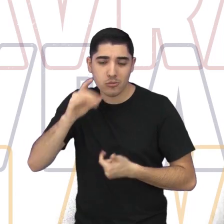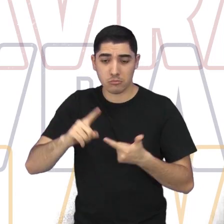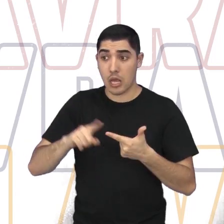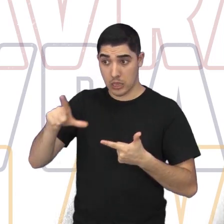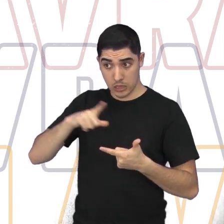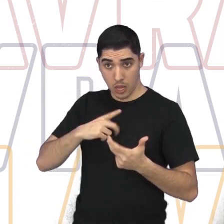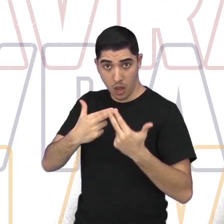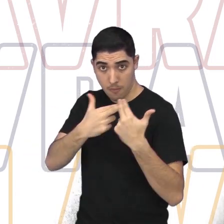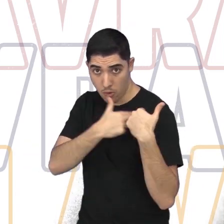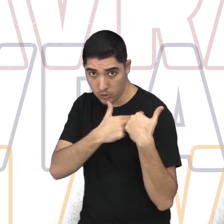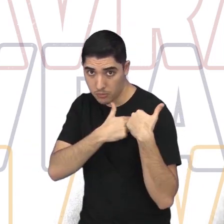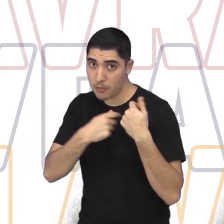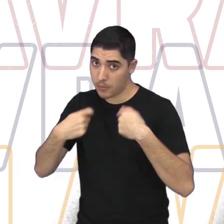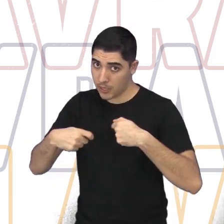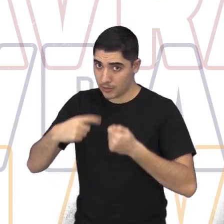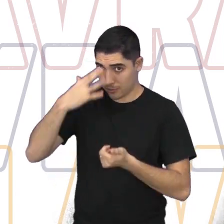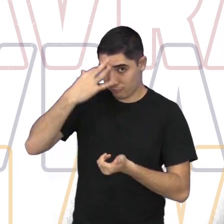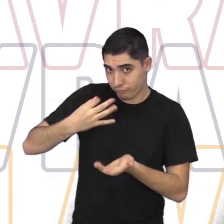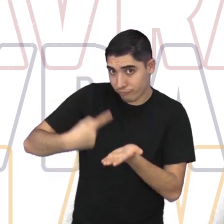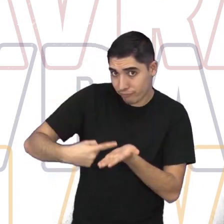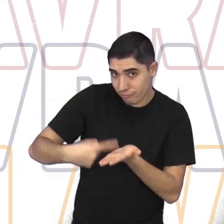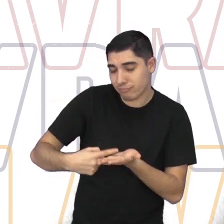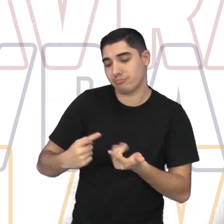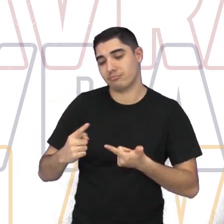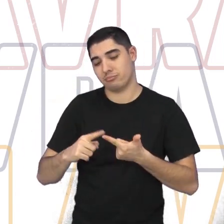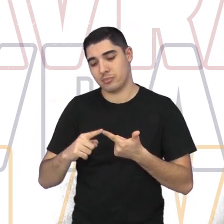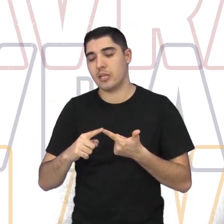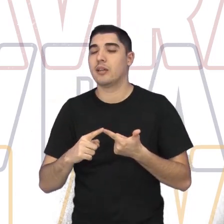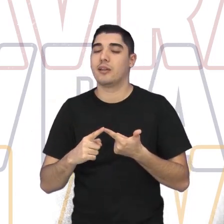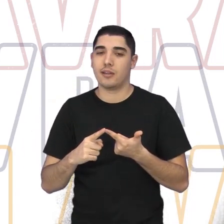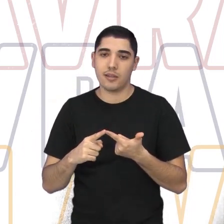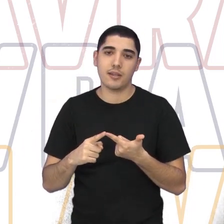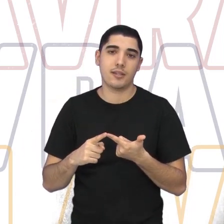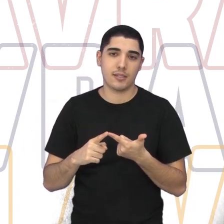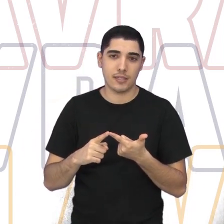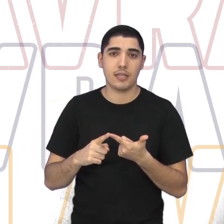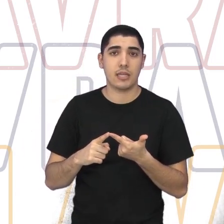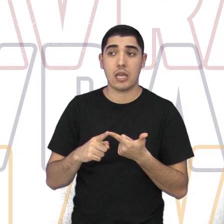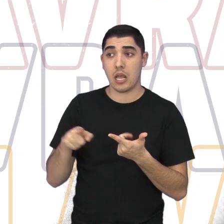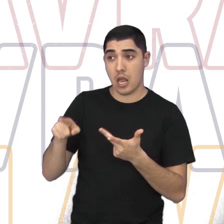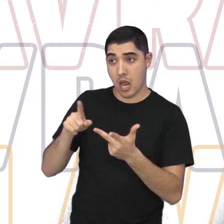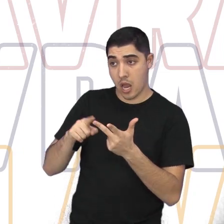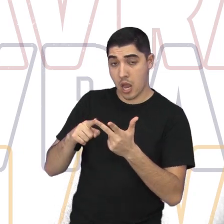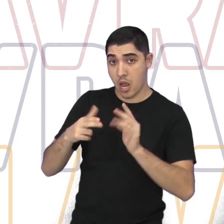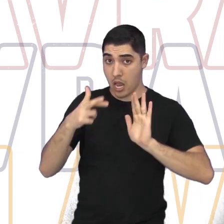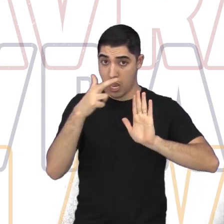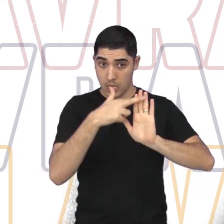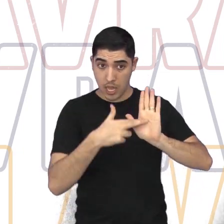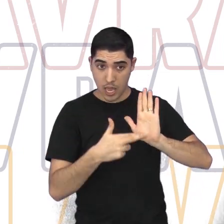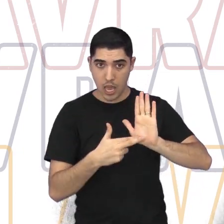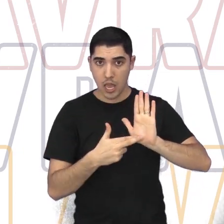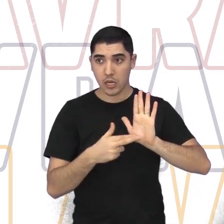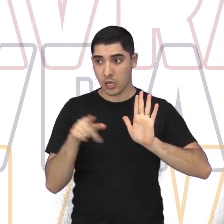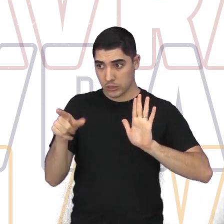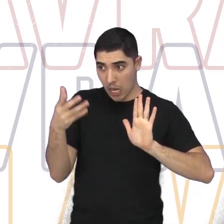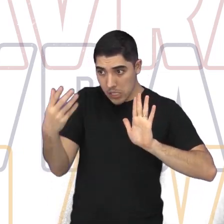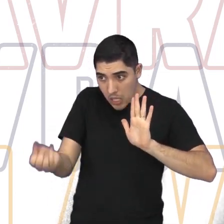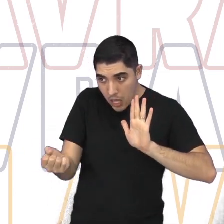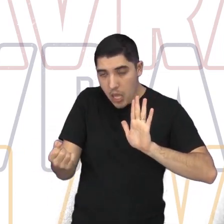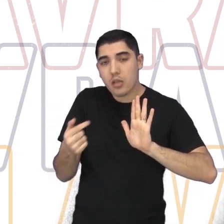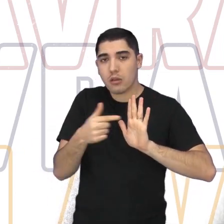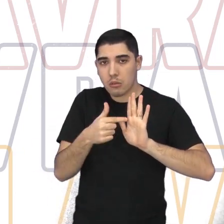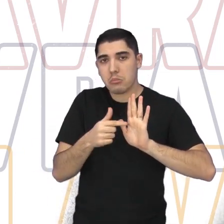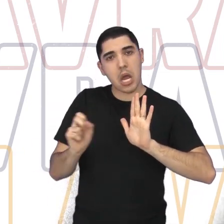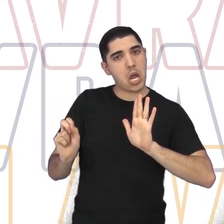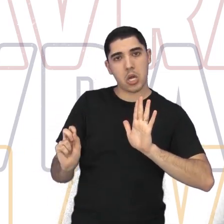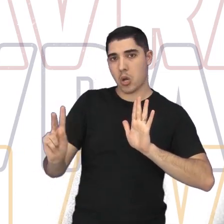ter comprometimento, aceitar as propostas do coro e